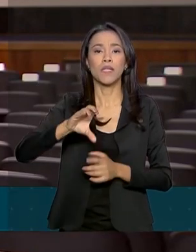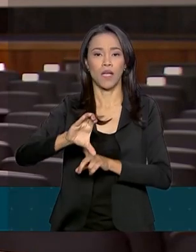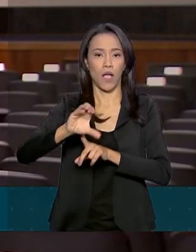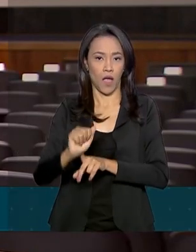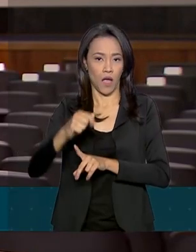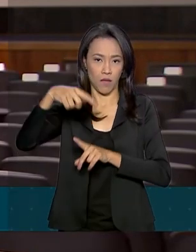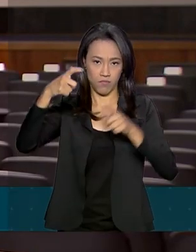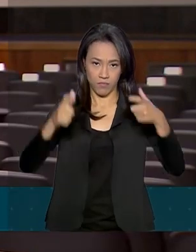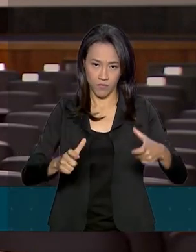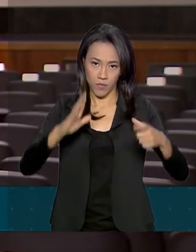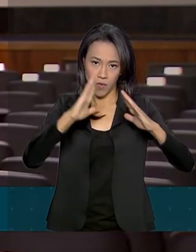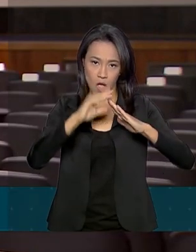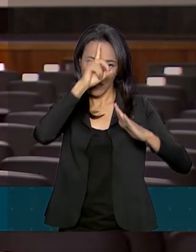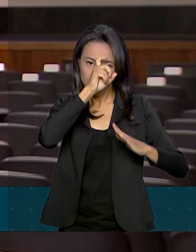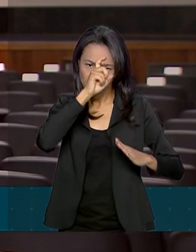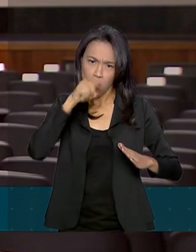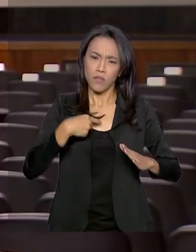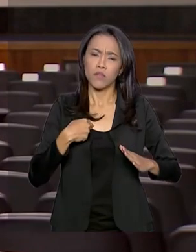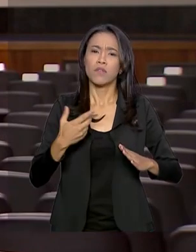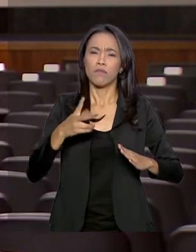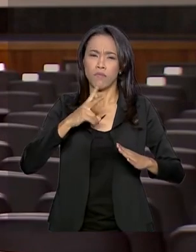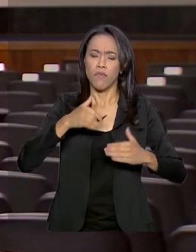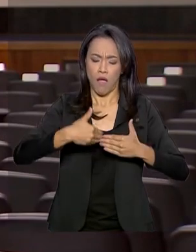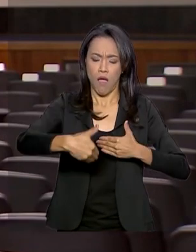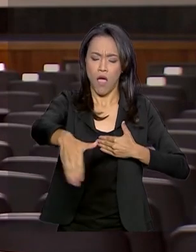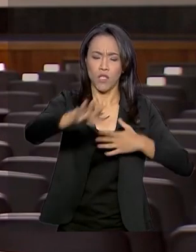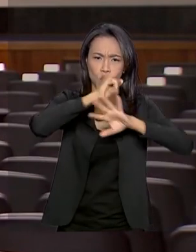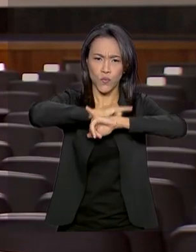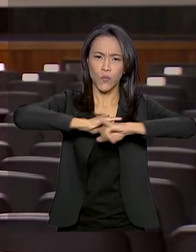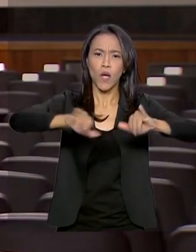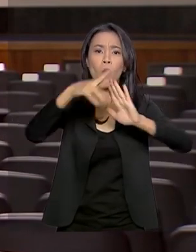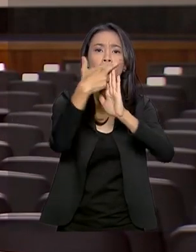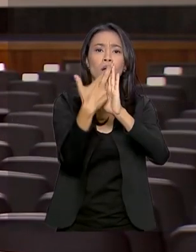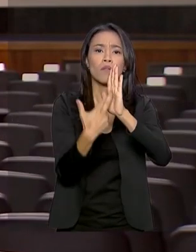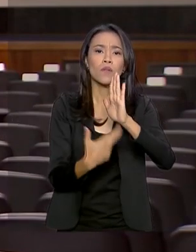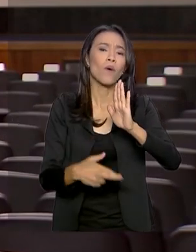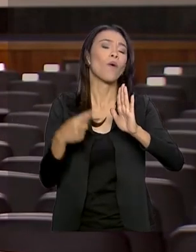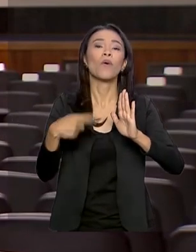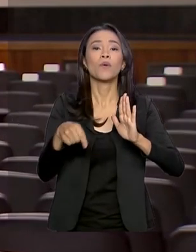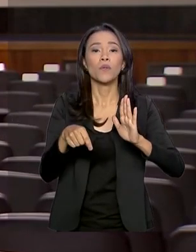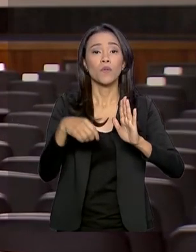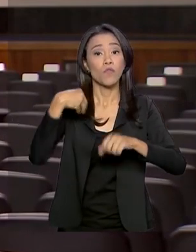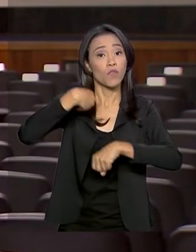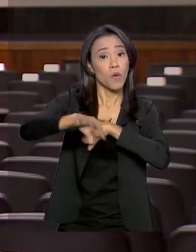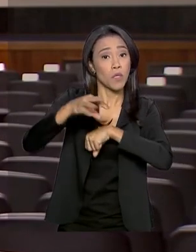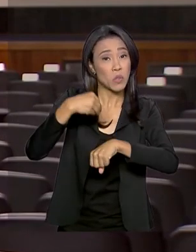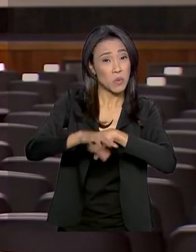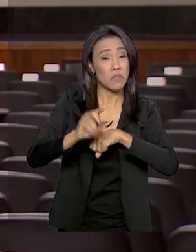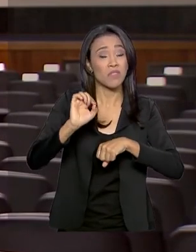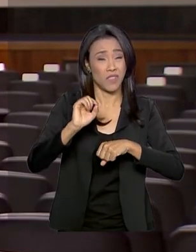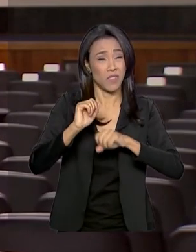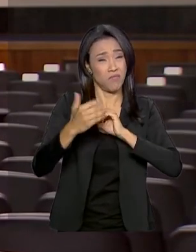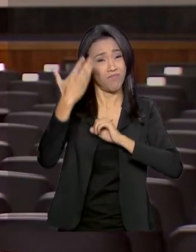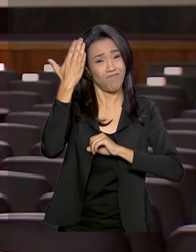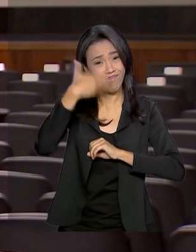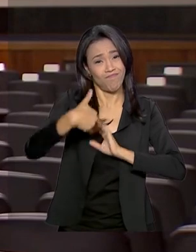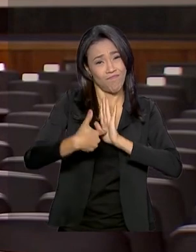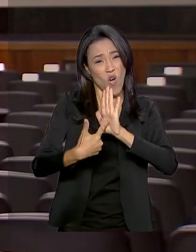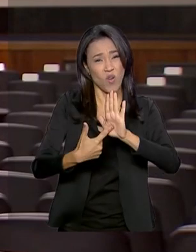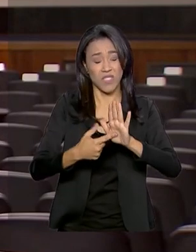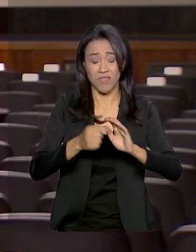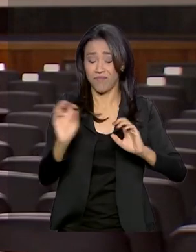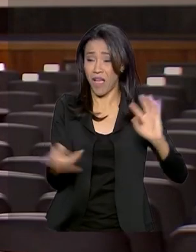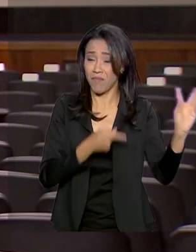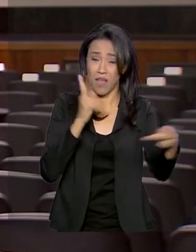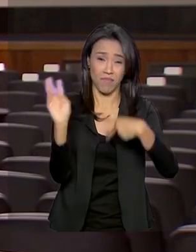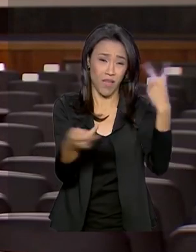pouco, às 10, será divulgado um relatório da Organização Mundial da Saúde, que aponta uma epidemia de tabagismo e as